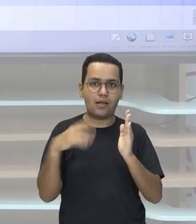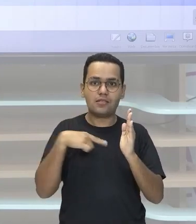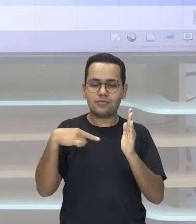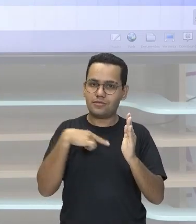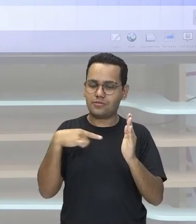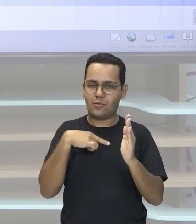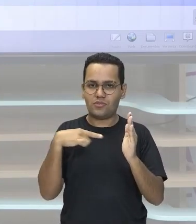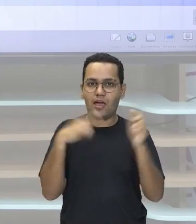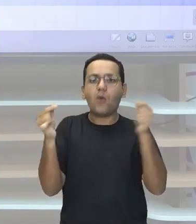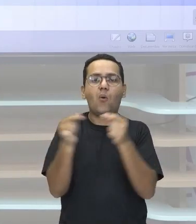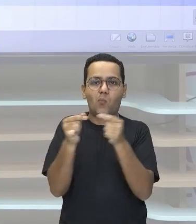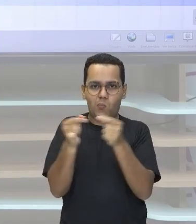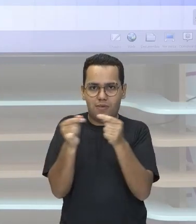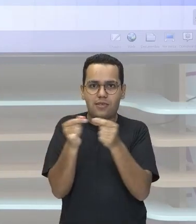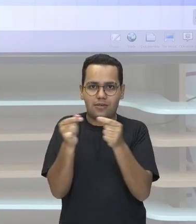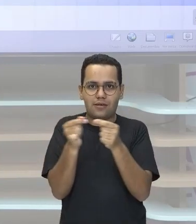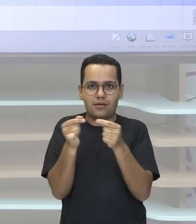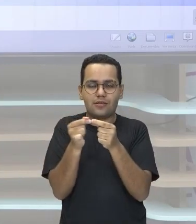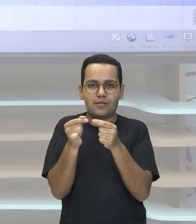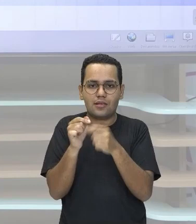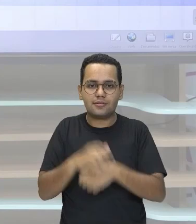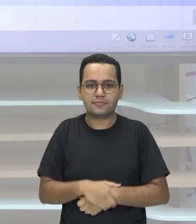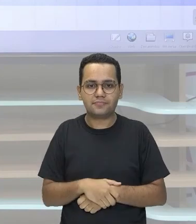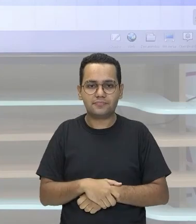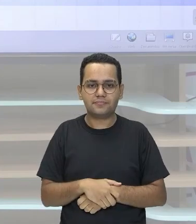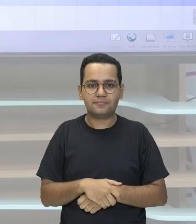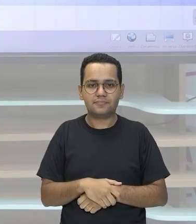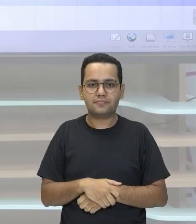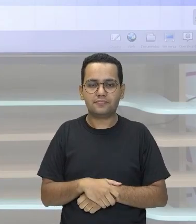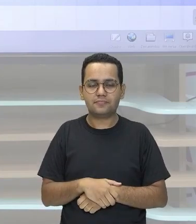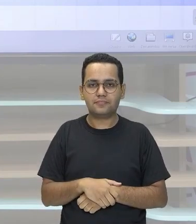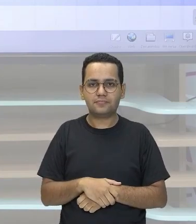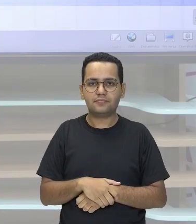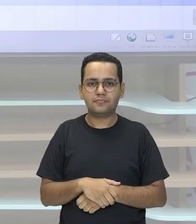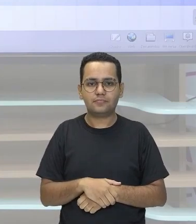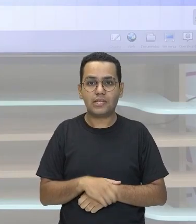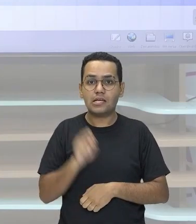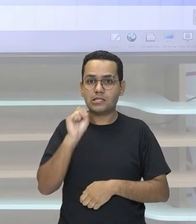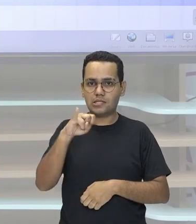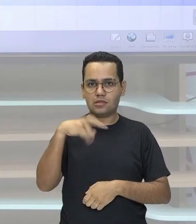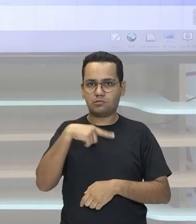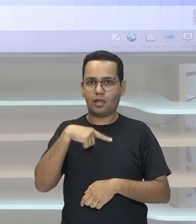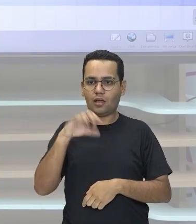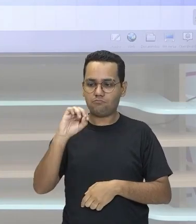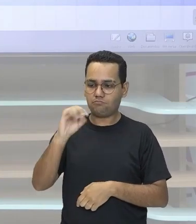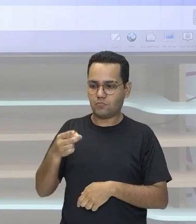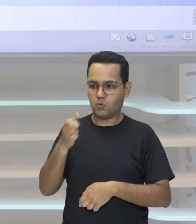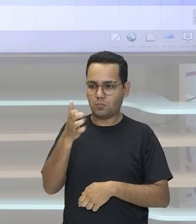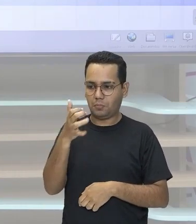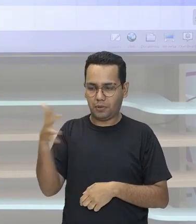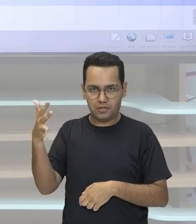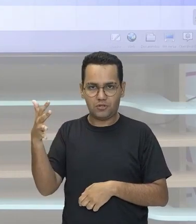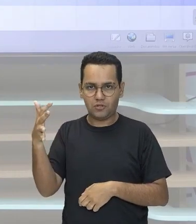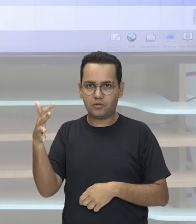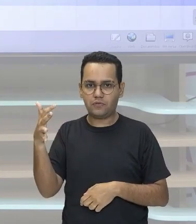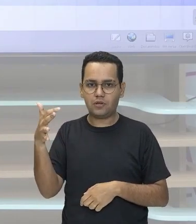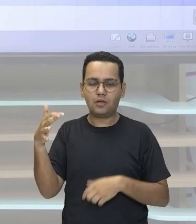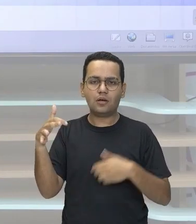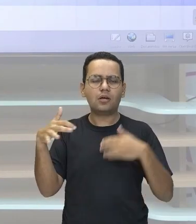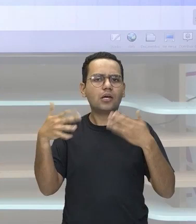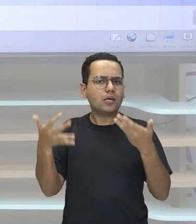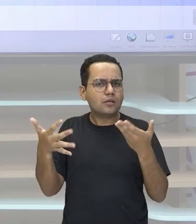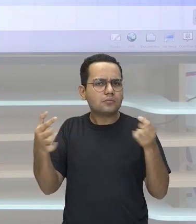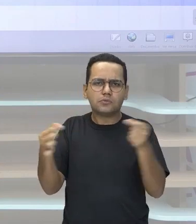resultado Ele já está Em notação científica Se ele já está Em notação científica Então significa